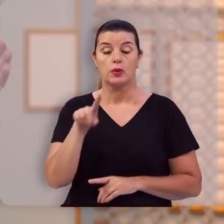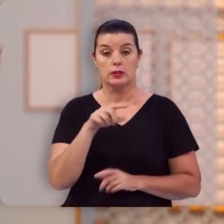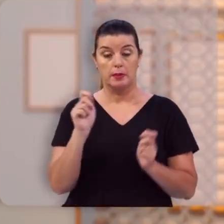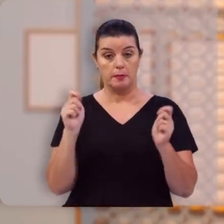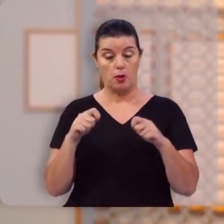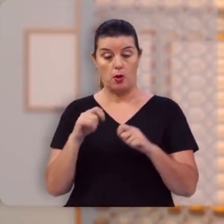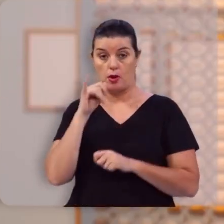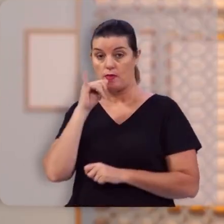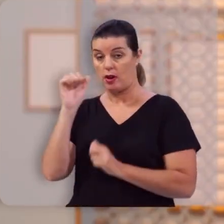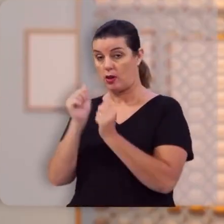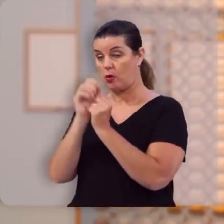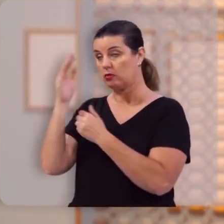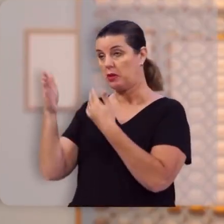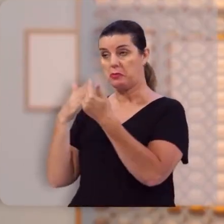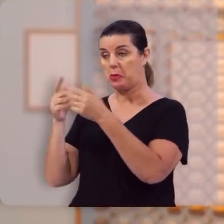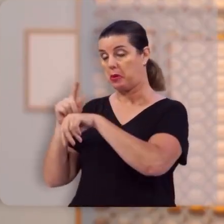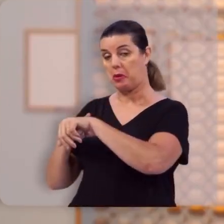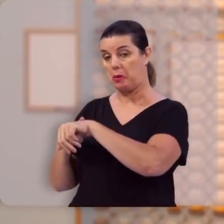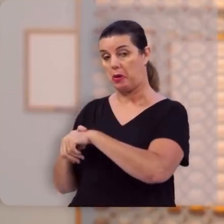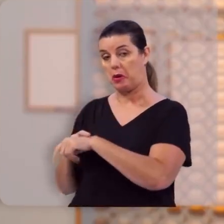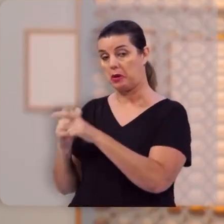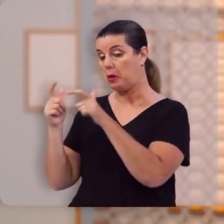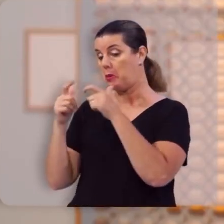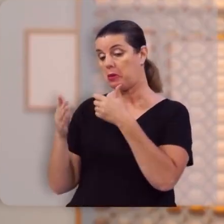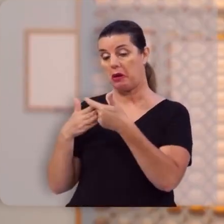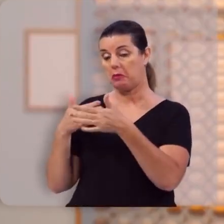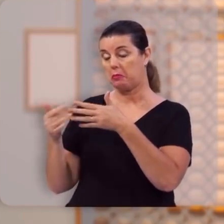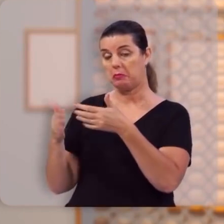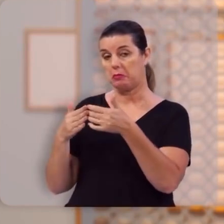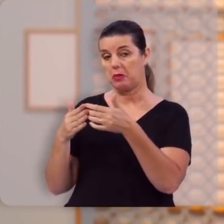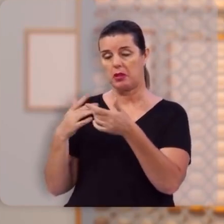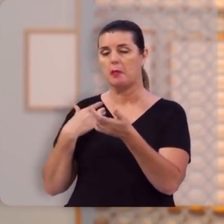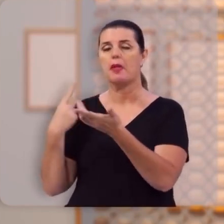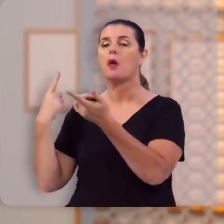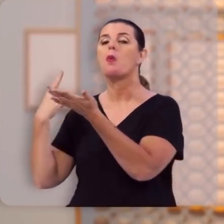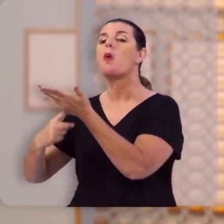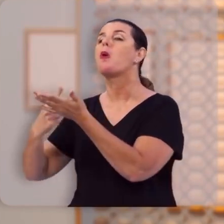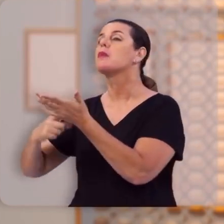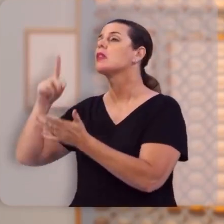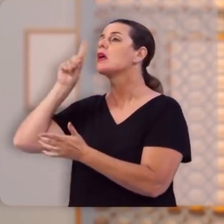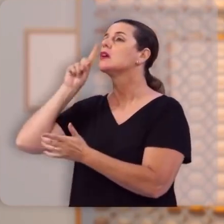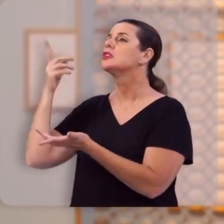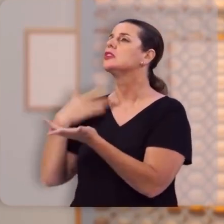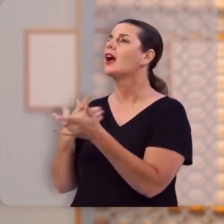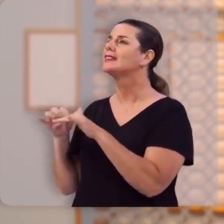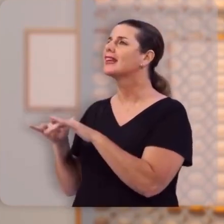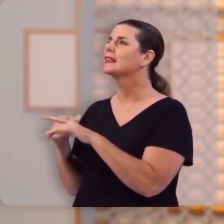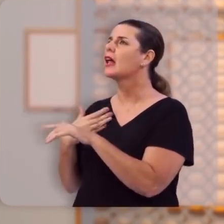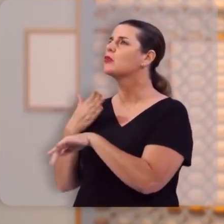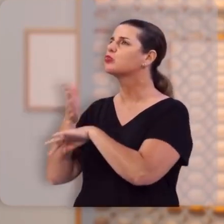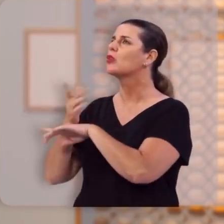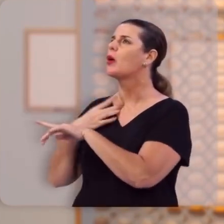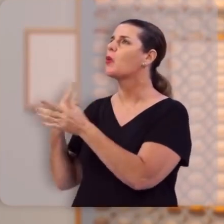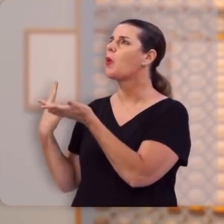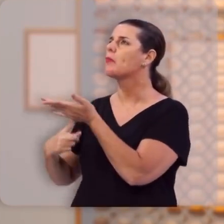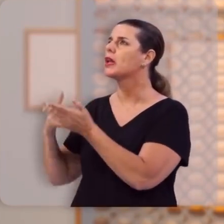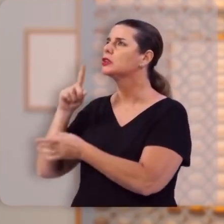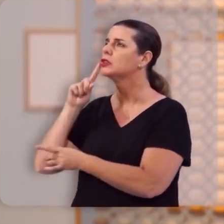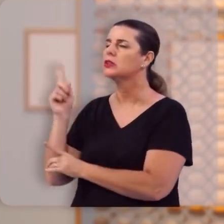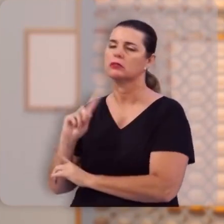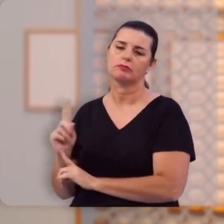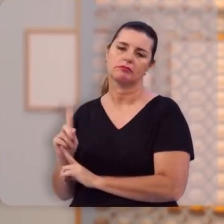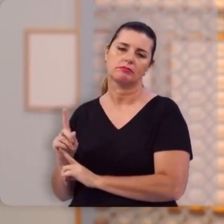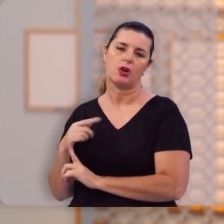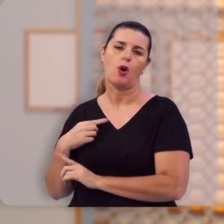falar com Deus a hora que você quiser, onde você estiver, não precisa marcar audiência, não tem secretária, não tem